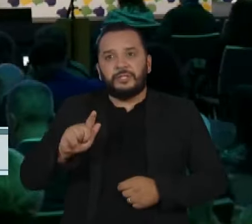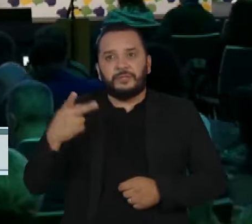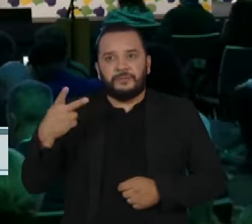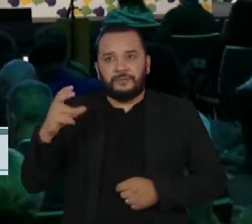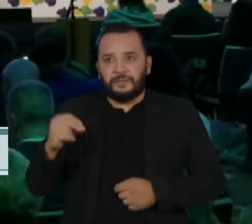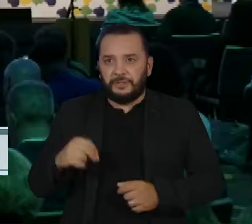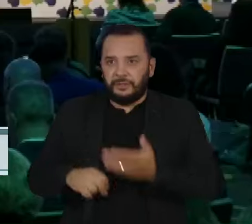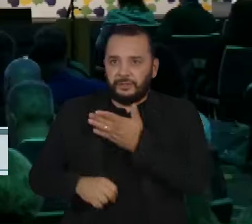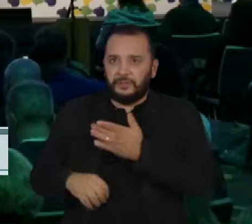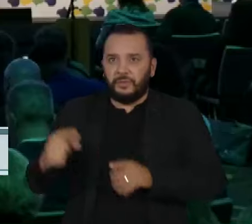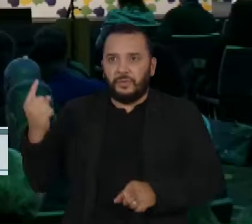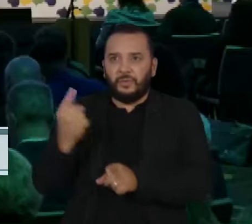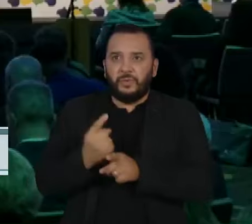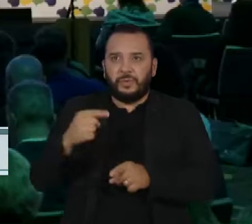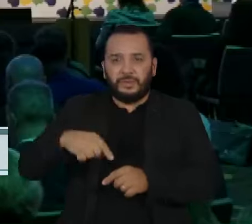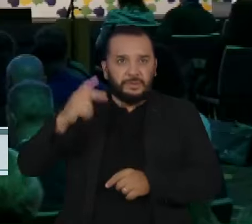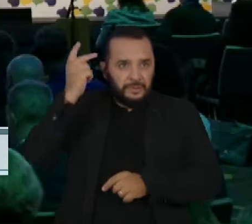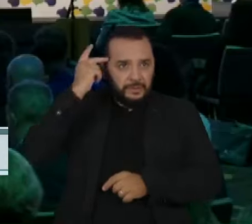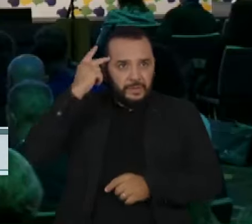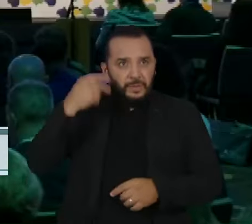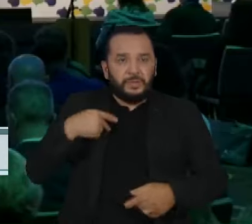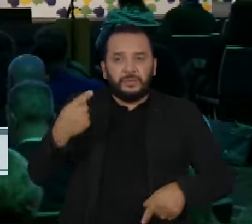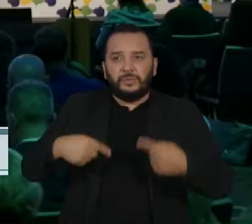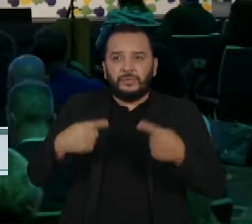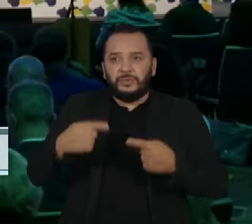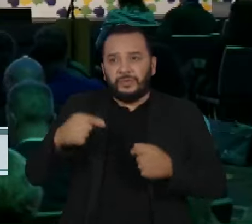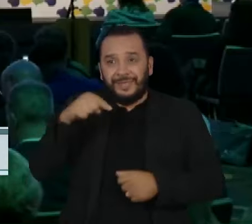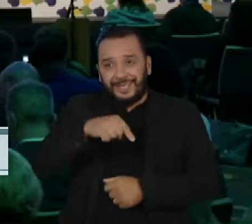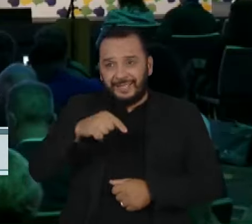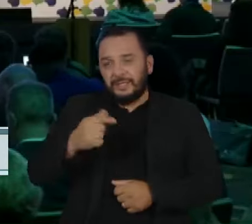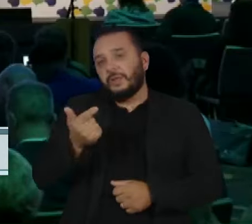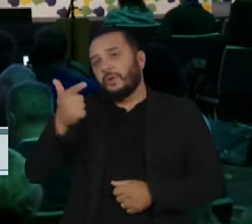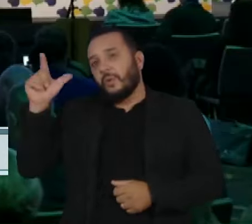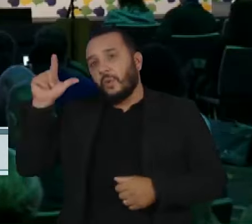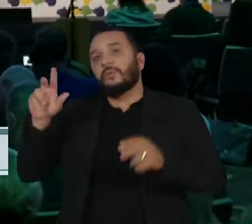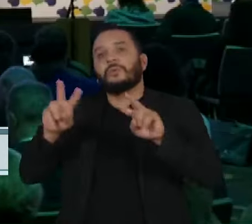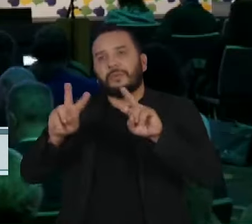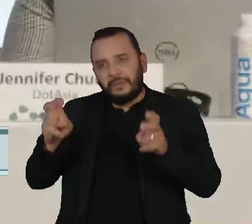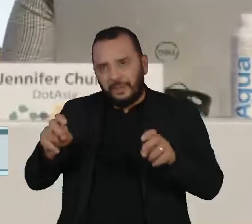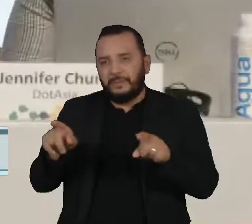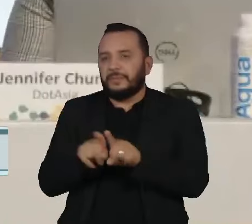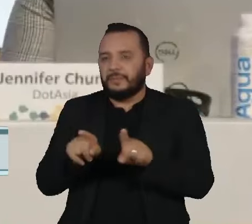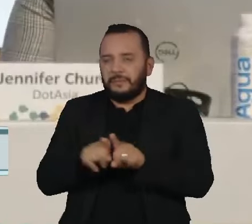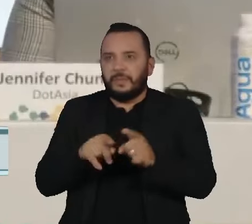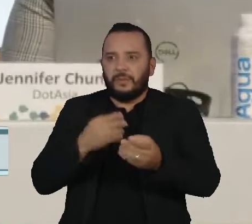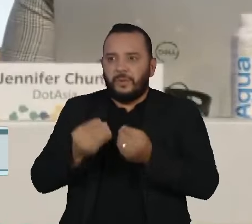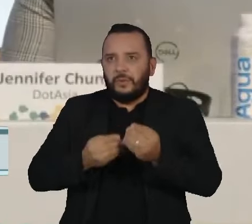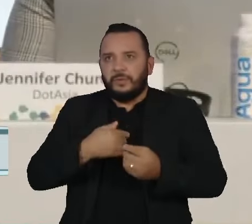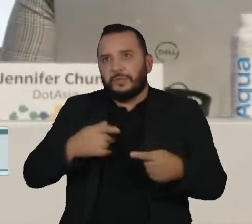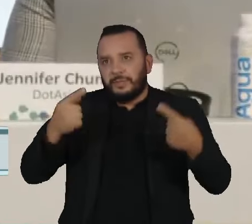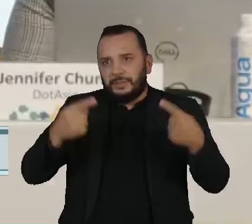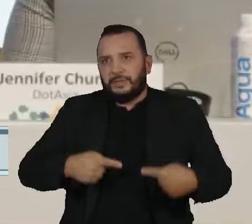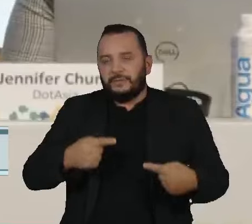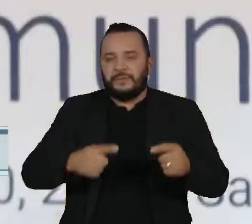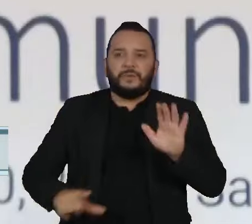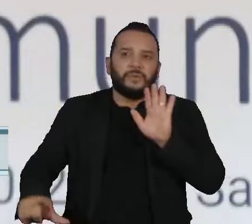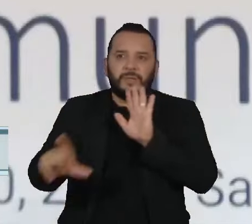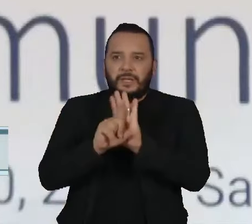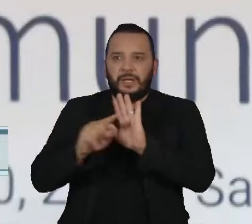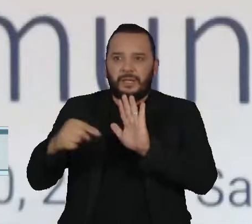um encontro em São Paulo discutiu este e outros temas englobados entre os desafios da regulação da internet.